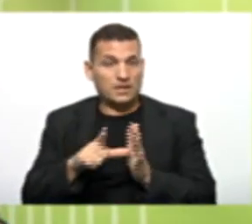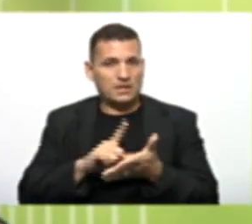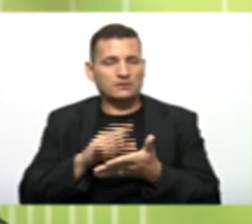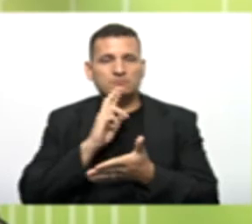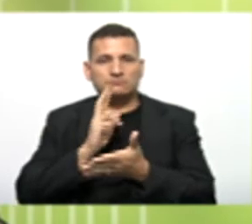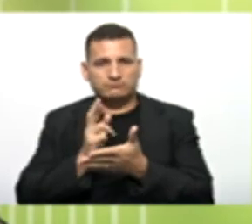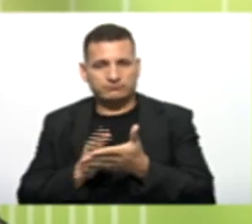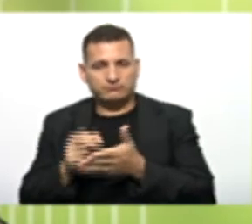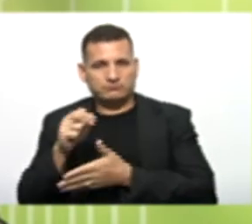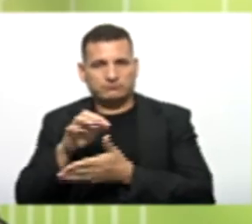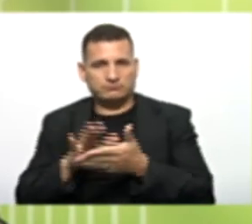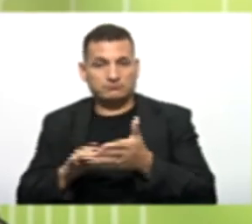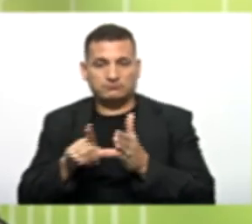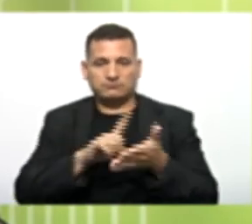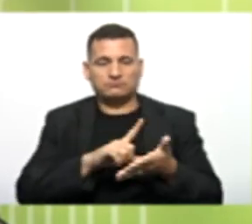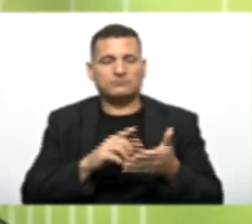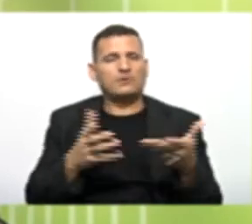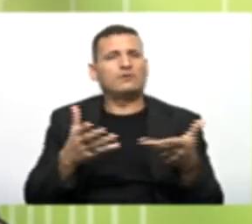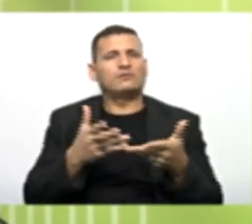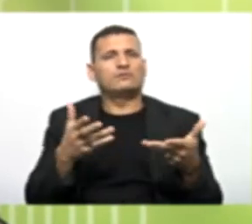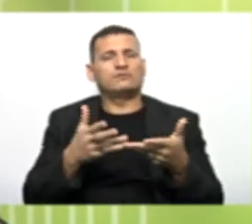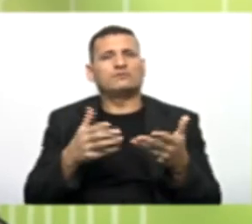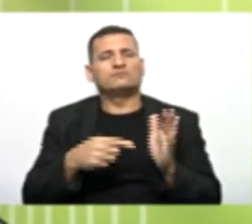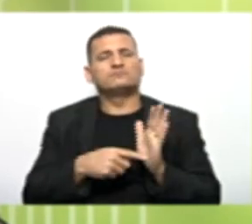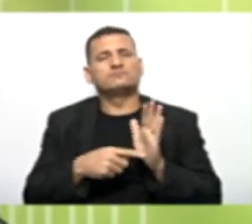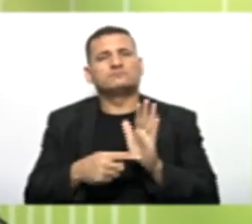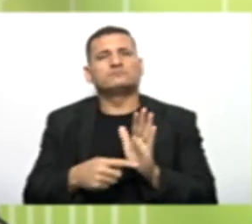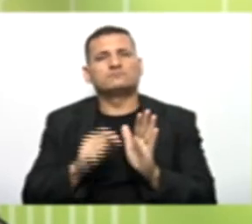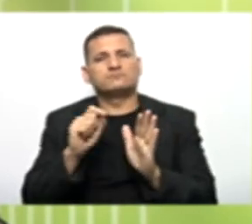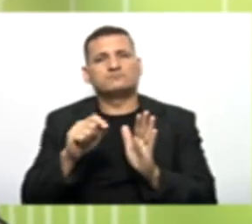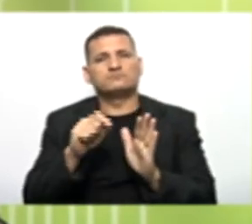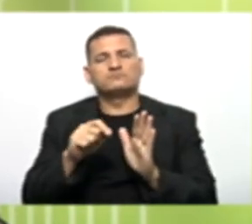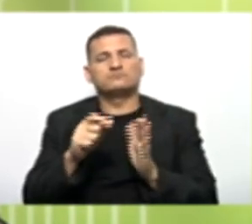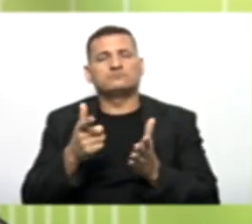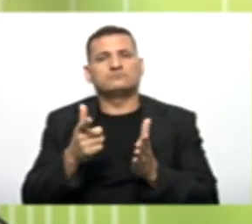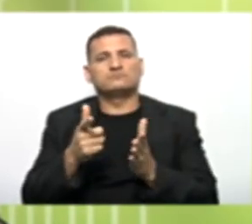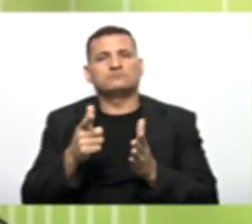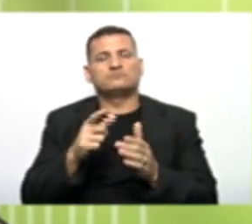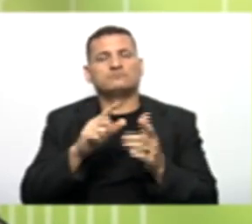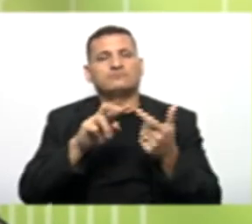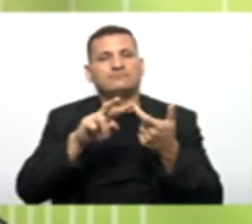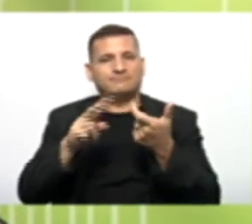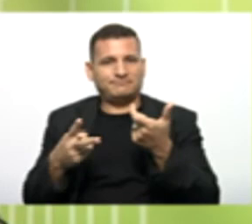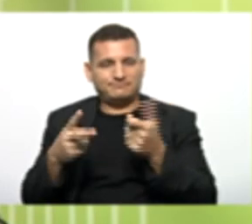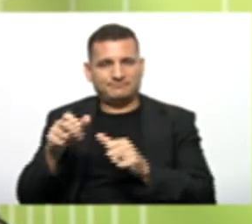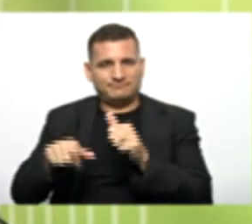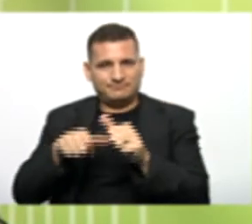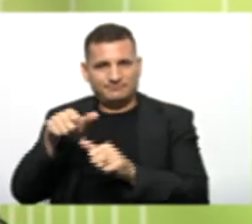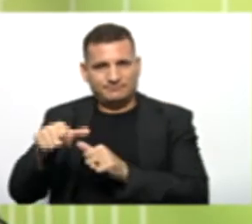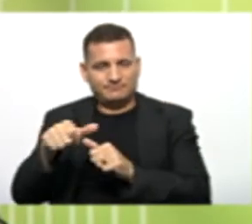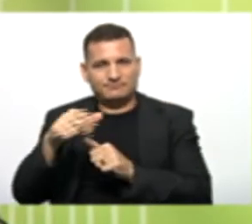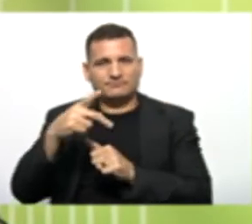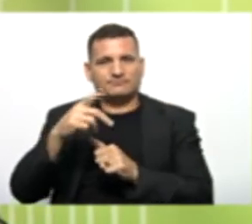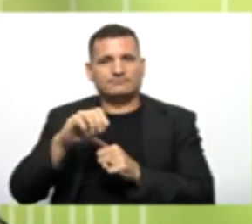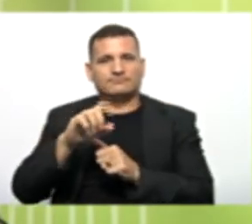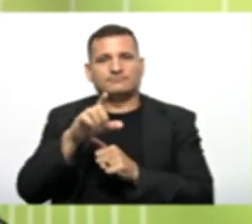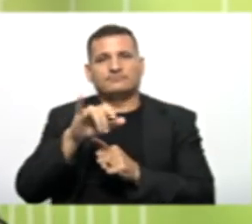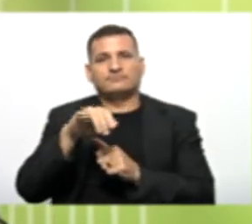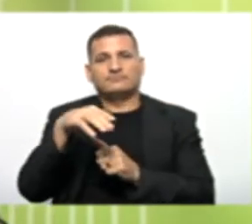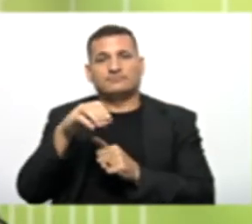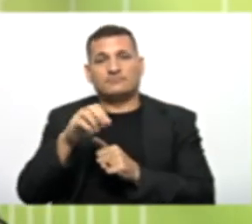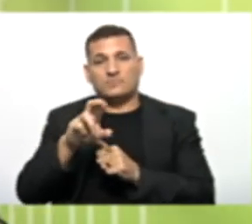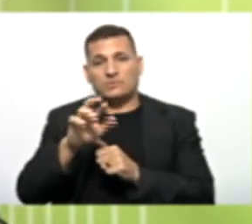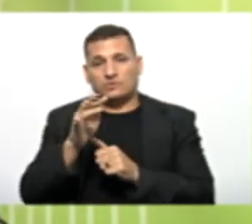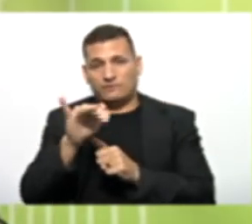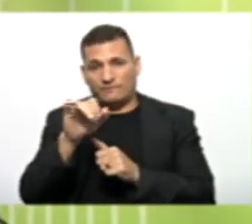questões Nós vamos retratar Agora aqui O conceito De polimorfismo É importante ressaltar Que o conceito De polimorfismo Está